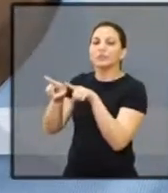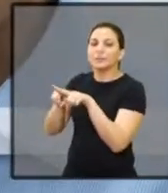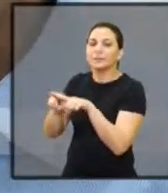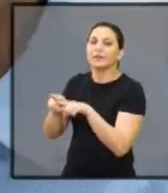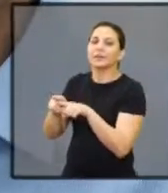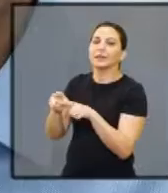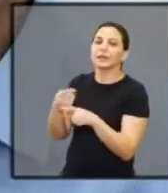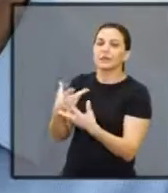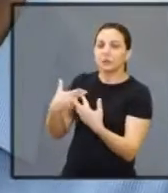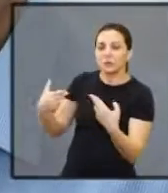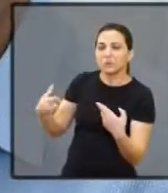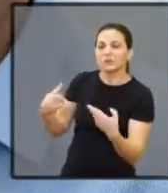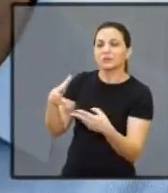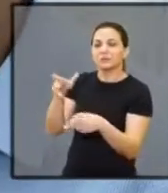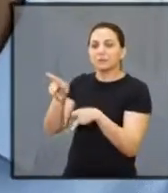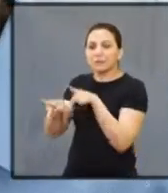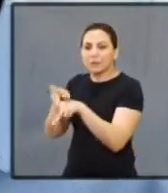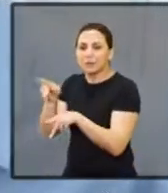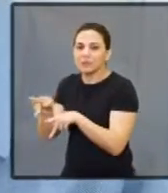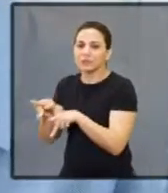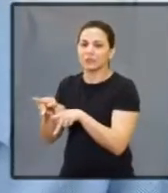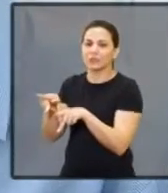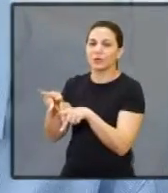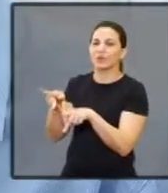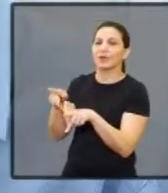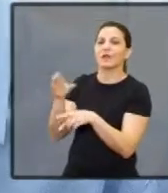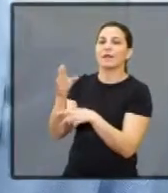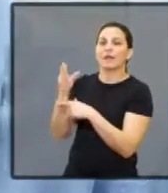Com muitas coisas para a população.